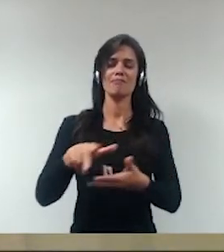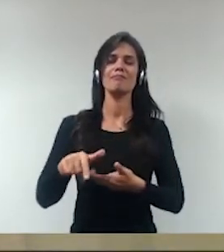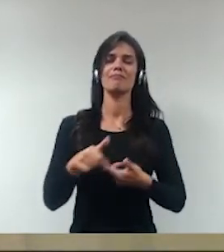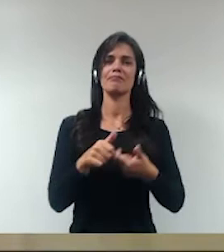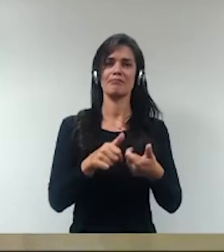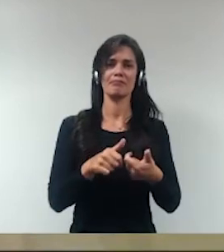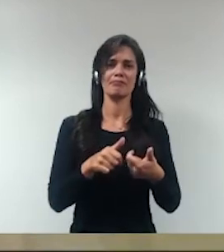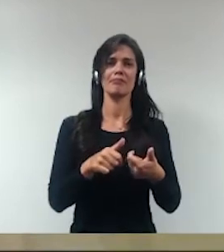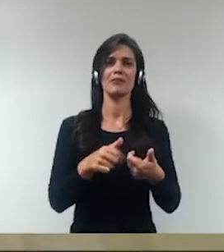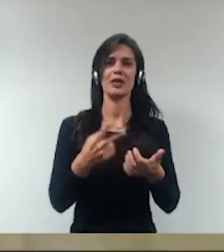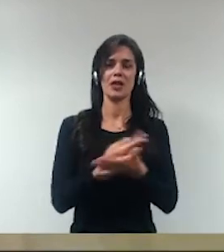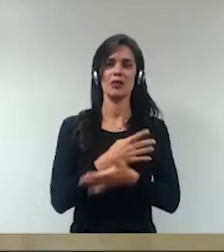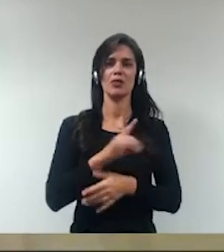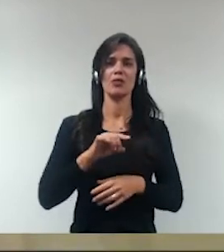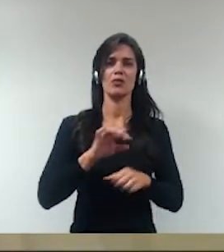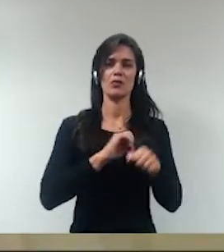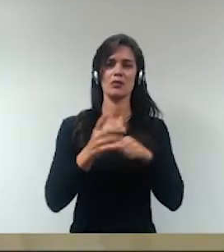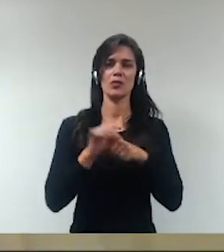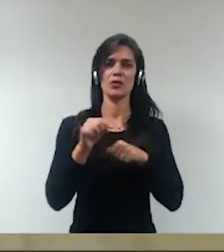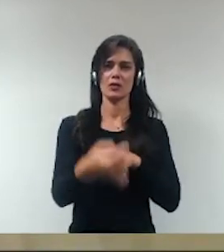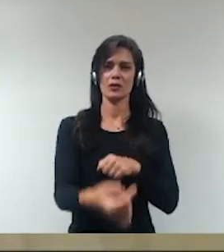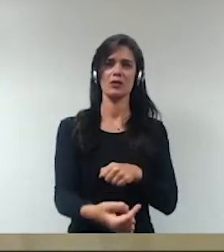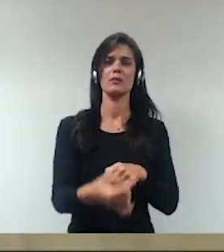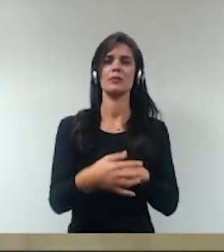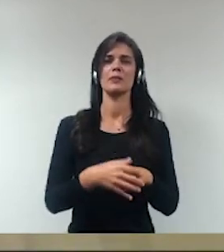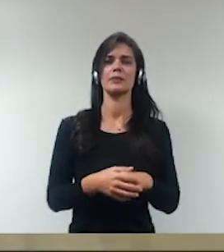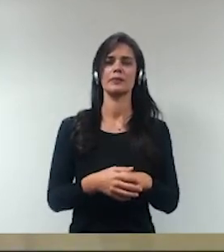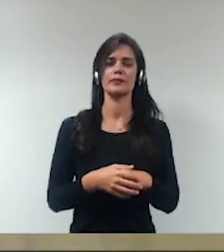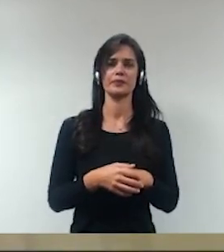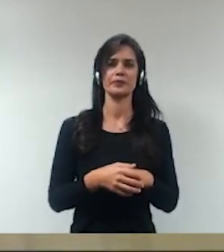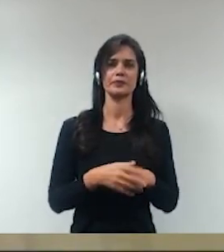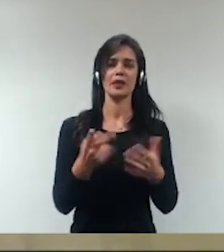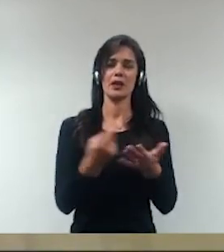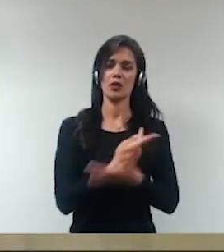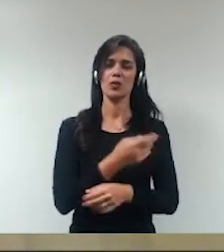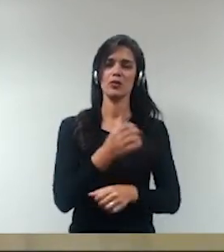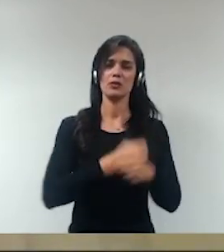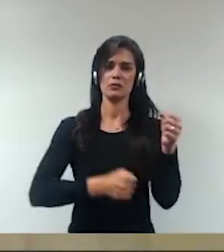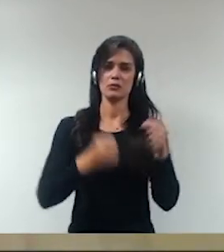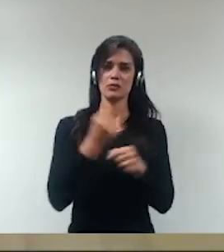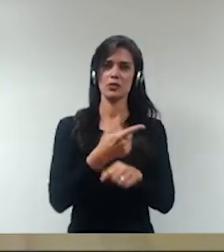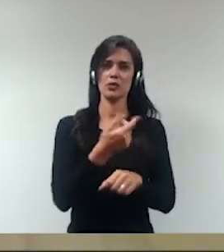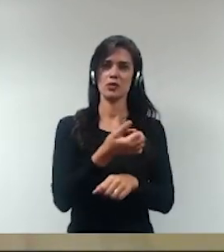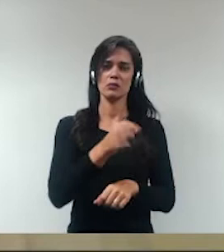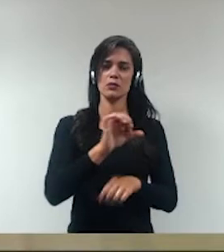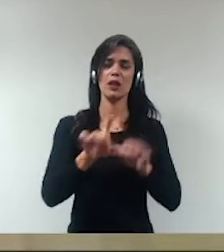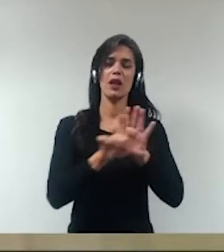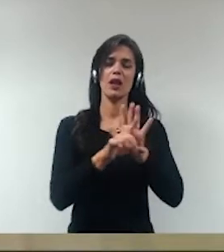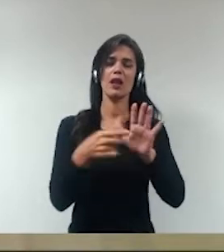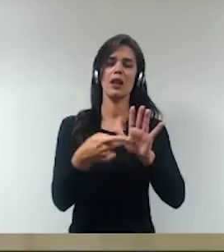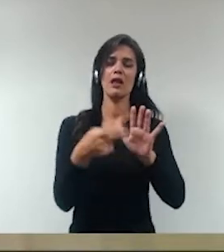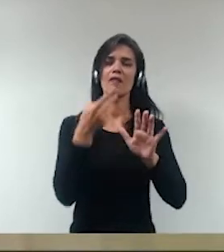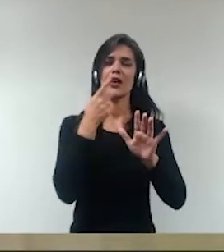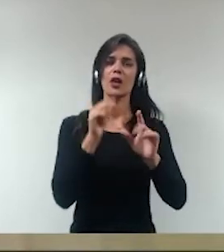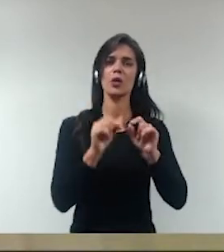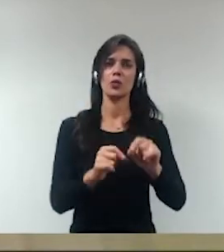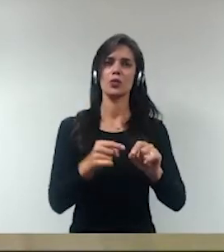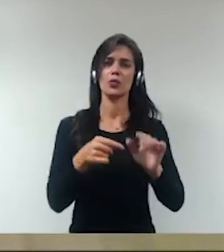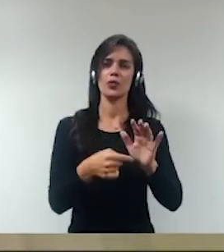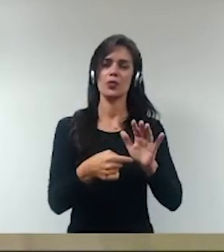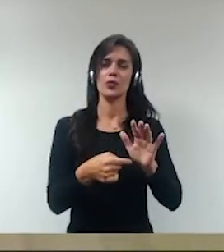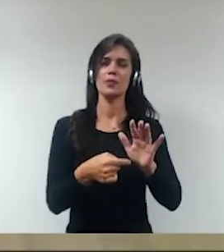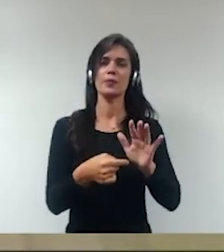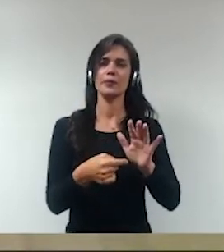do coronavírus, né, esse surto aí que surgiu em 2019. E o que que essa lei trouxe